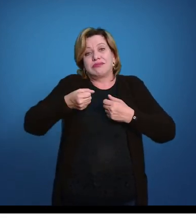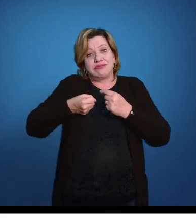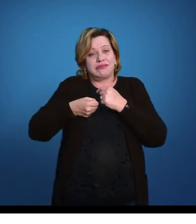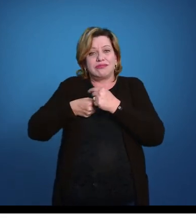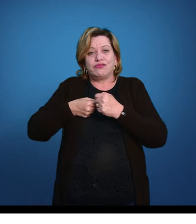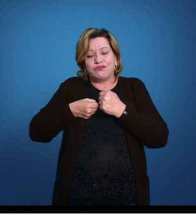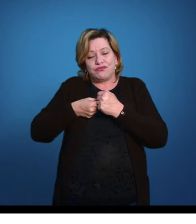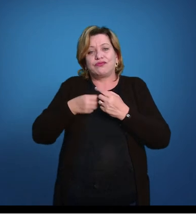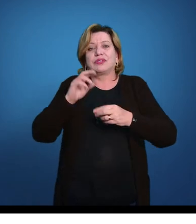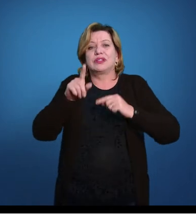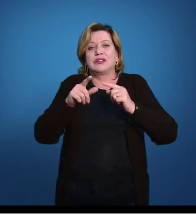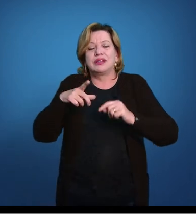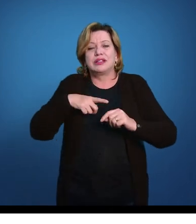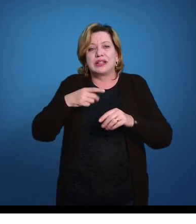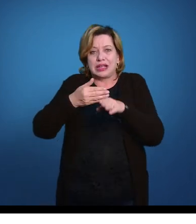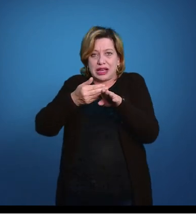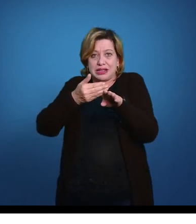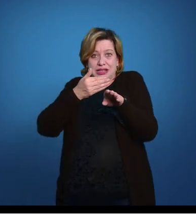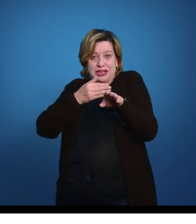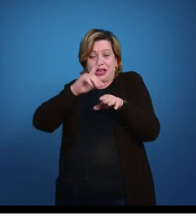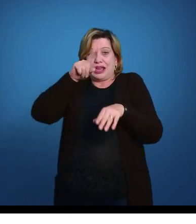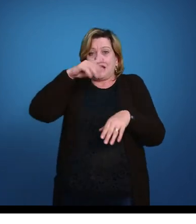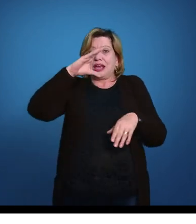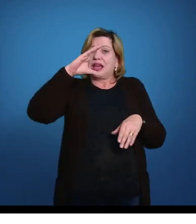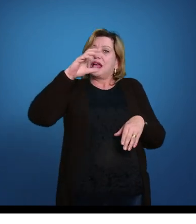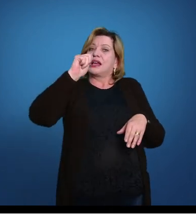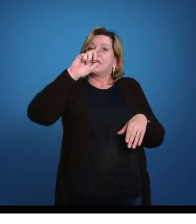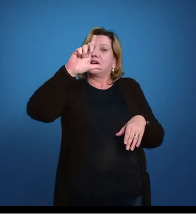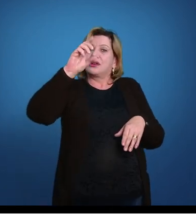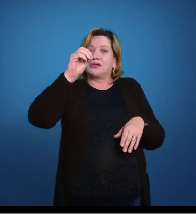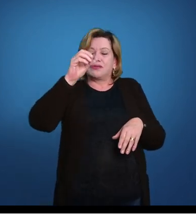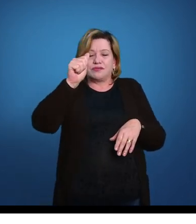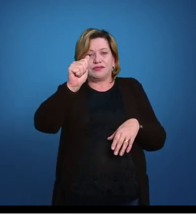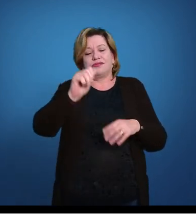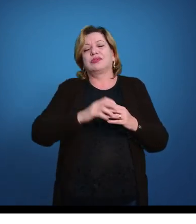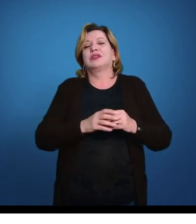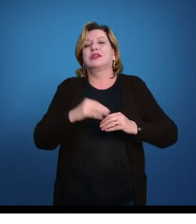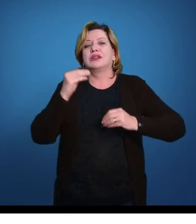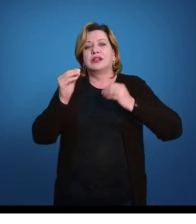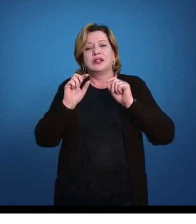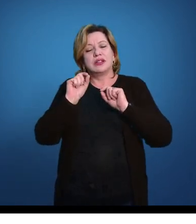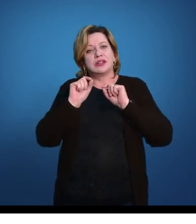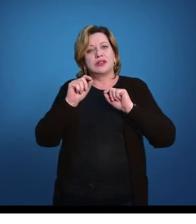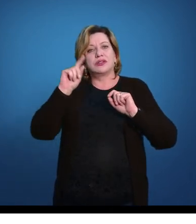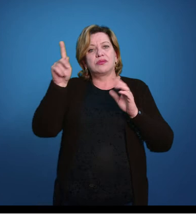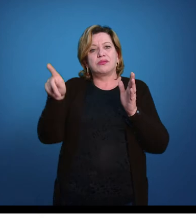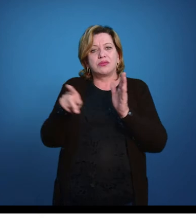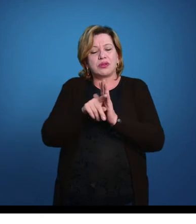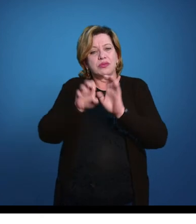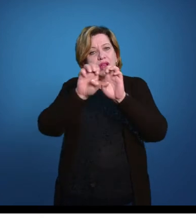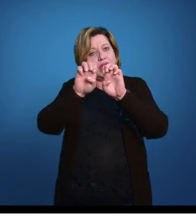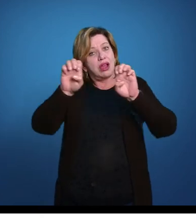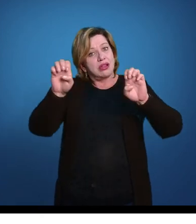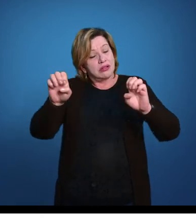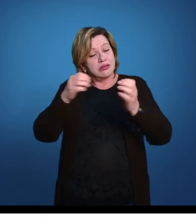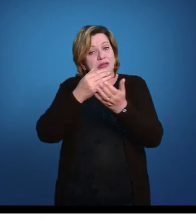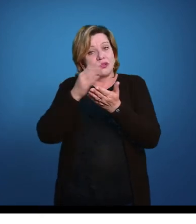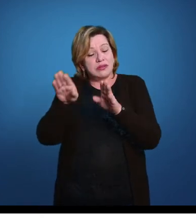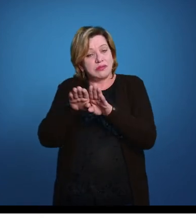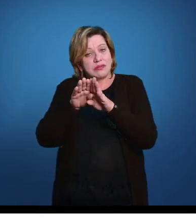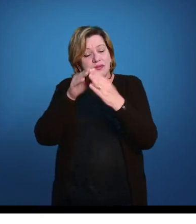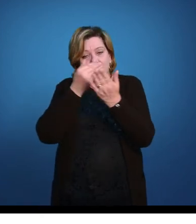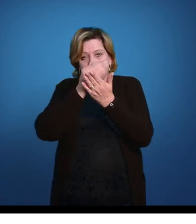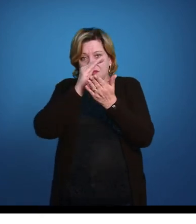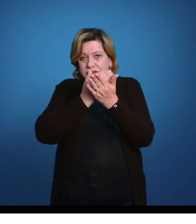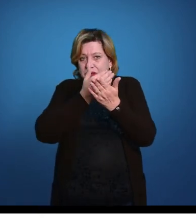chama de cauda, né? Ou a cauda pós-anal aí do animal. Então, essa é a compartimentalização das